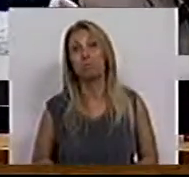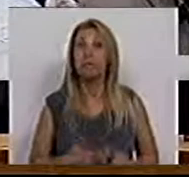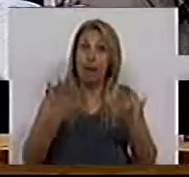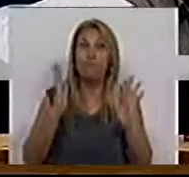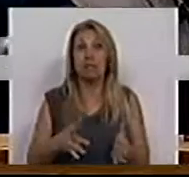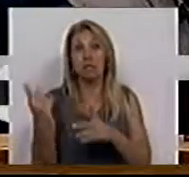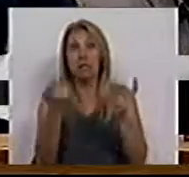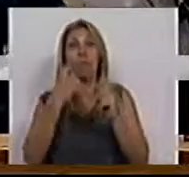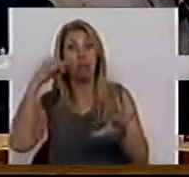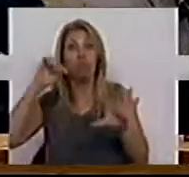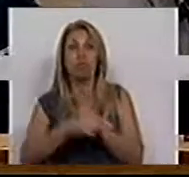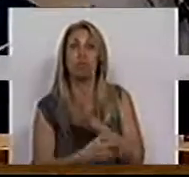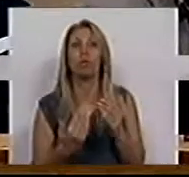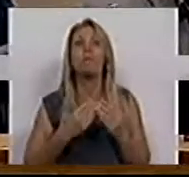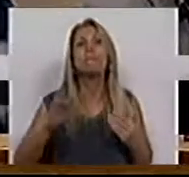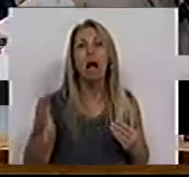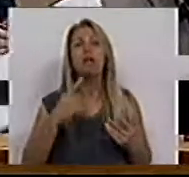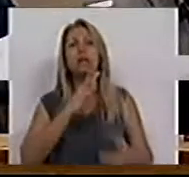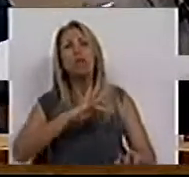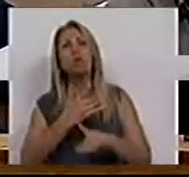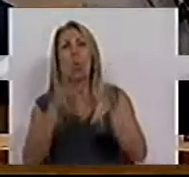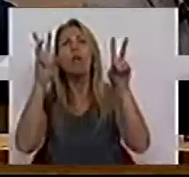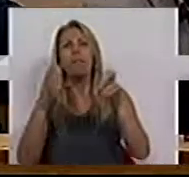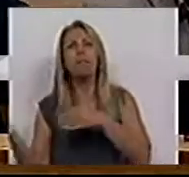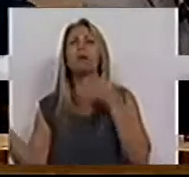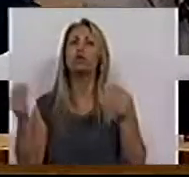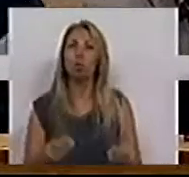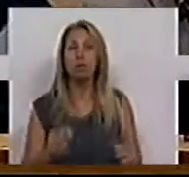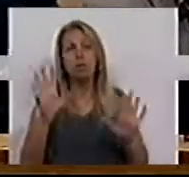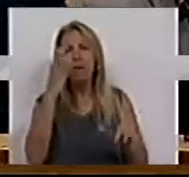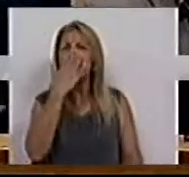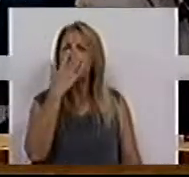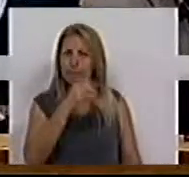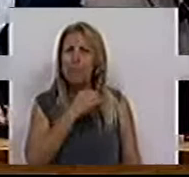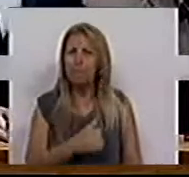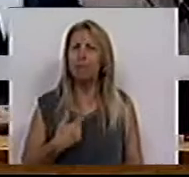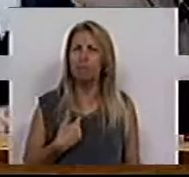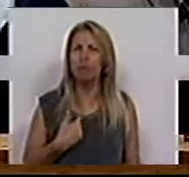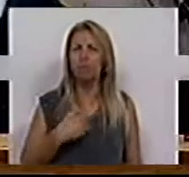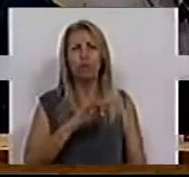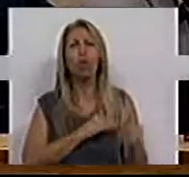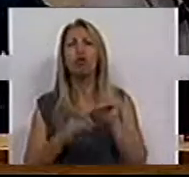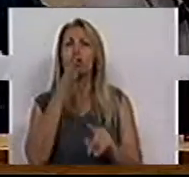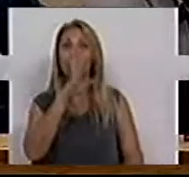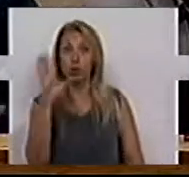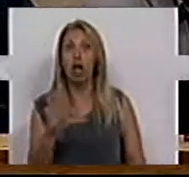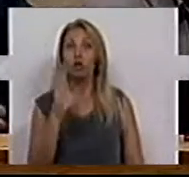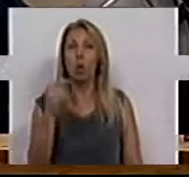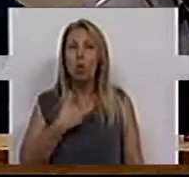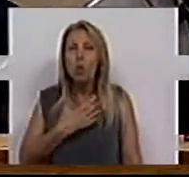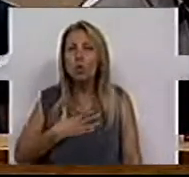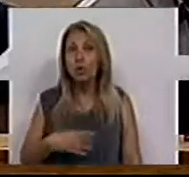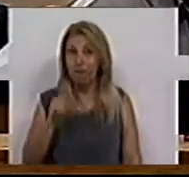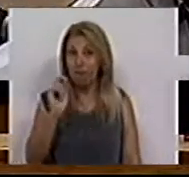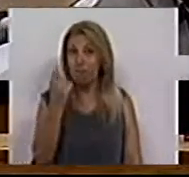aprofundado e trouxe outros temas. Mas eu, se me permite, Sr. Deputado João Ramos, gostaria de, neste minuto